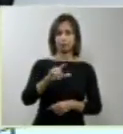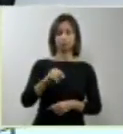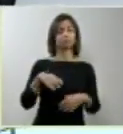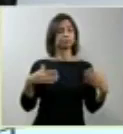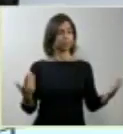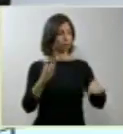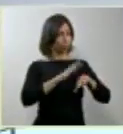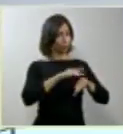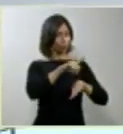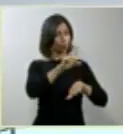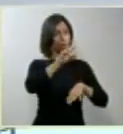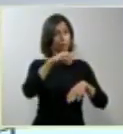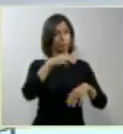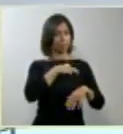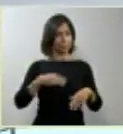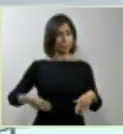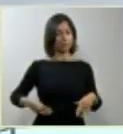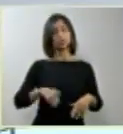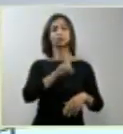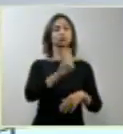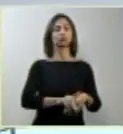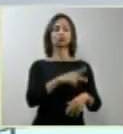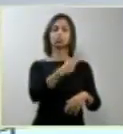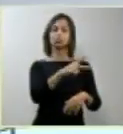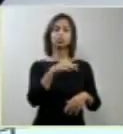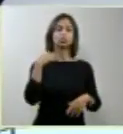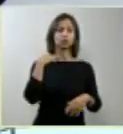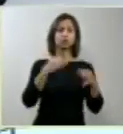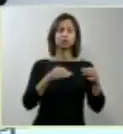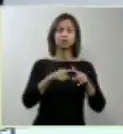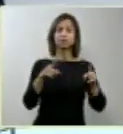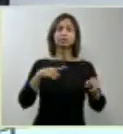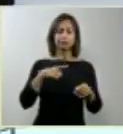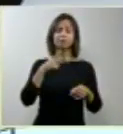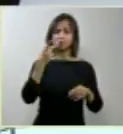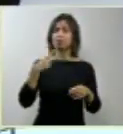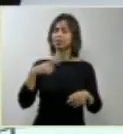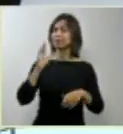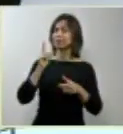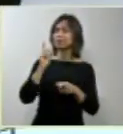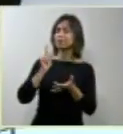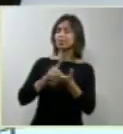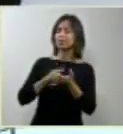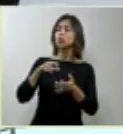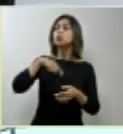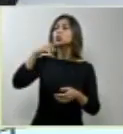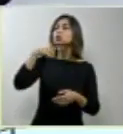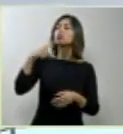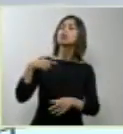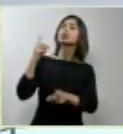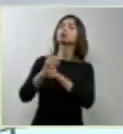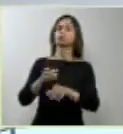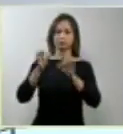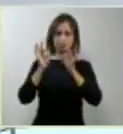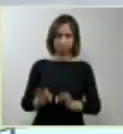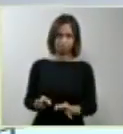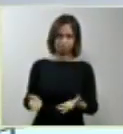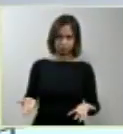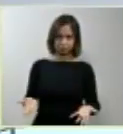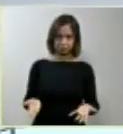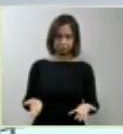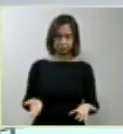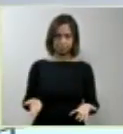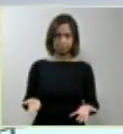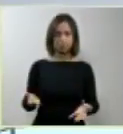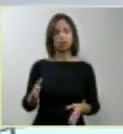o direito de dizer que há sempre dúvidas nos diagnósticos médicos. Aliás, quando ele estava falando, eu me